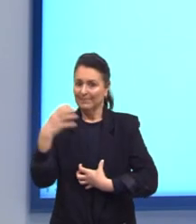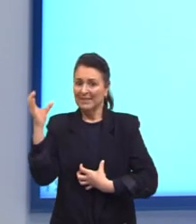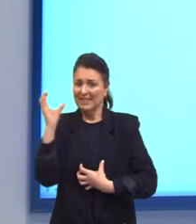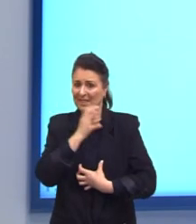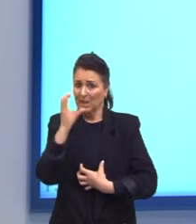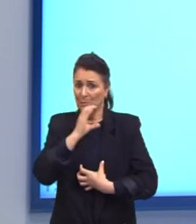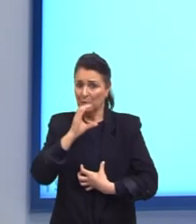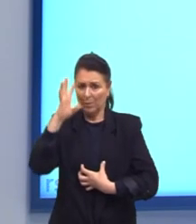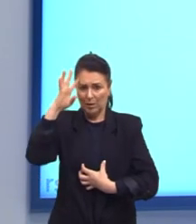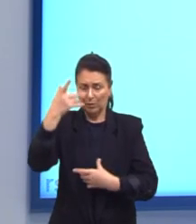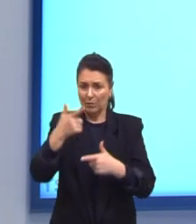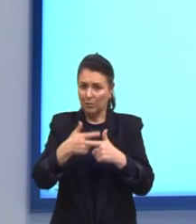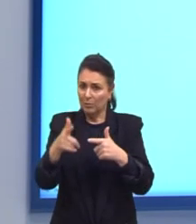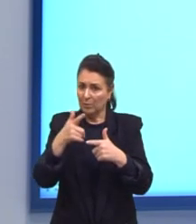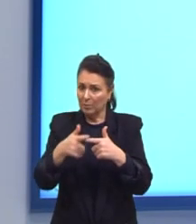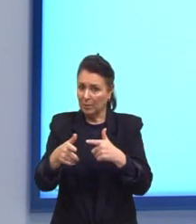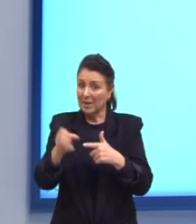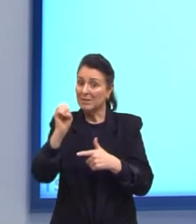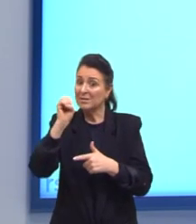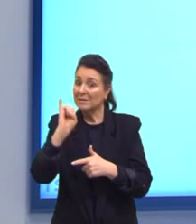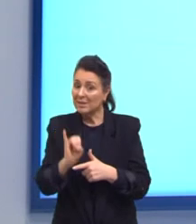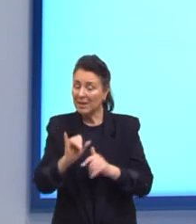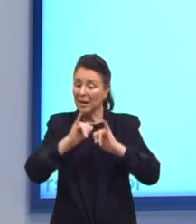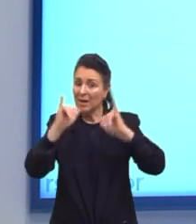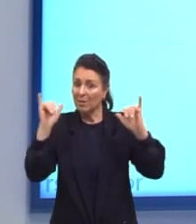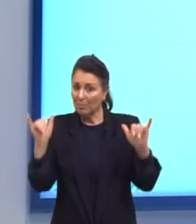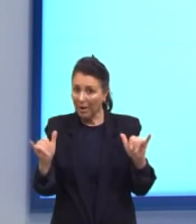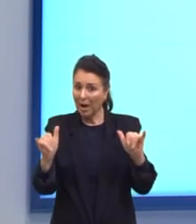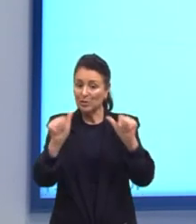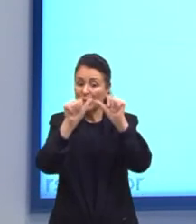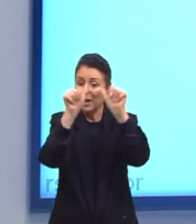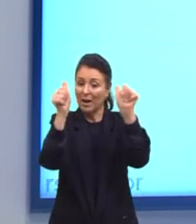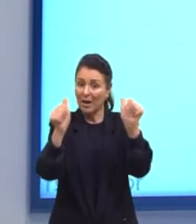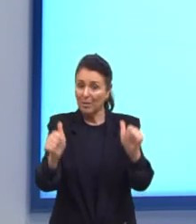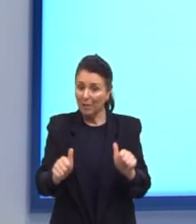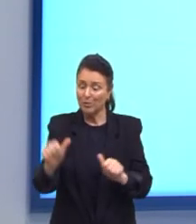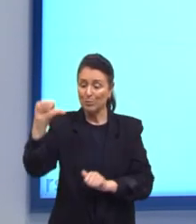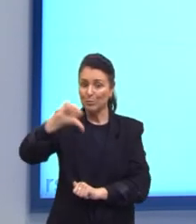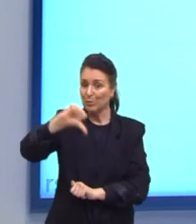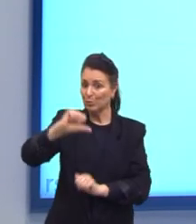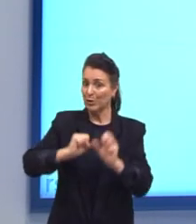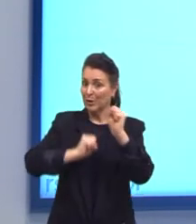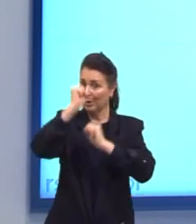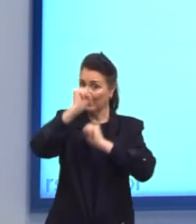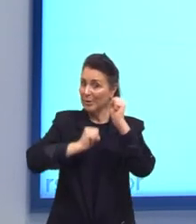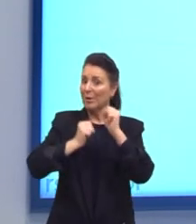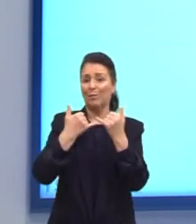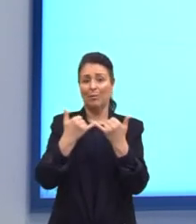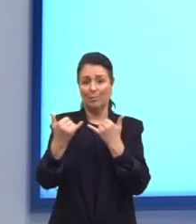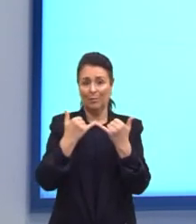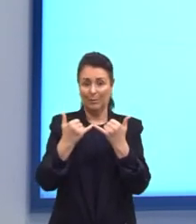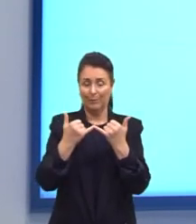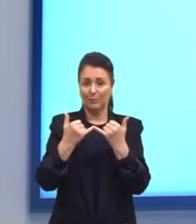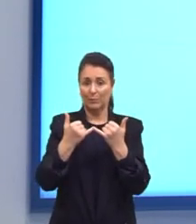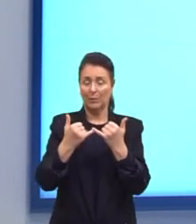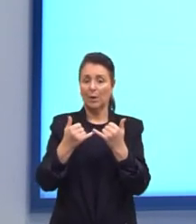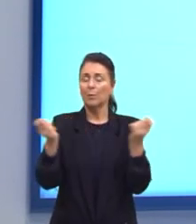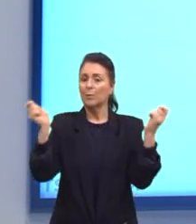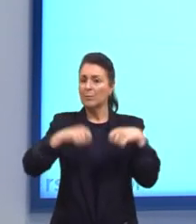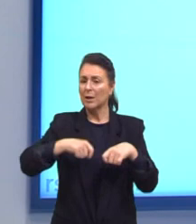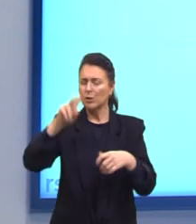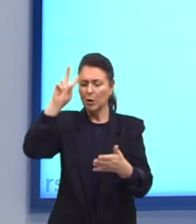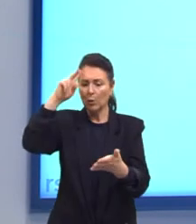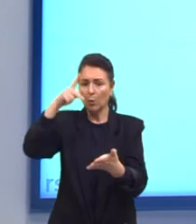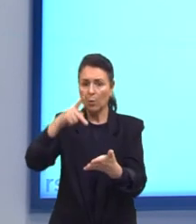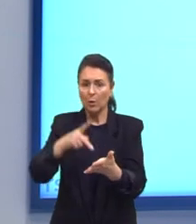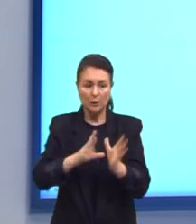situações Que podem ser Prejudiciais A imagem Corporativa Uma possibilidade Reconhecer Agências Que